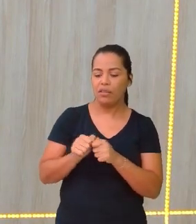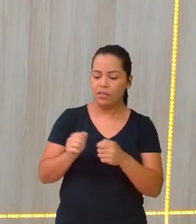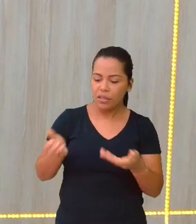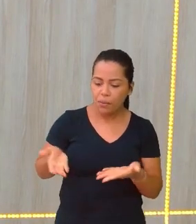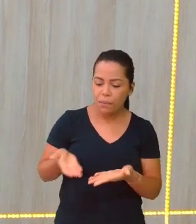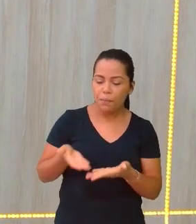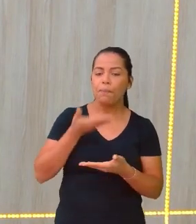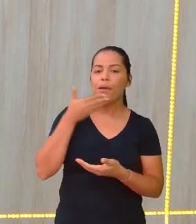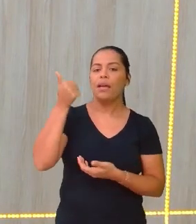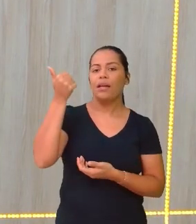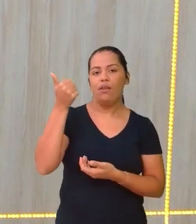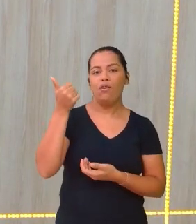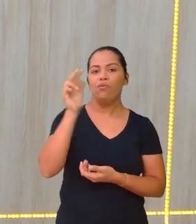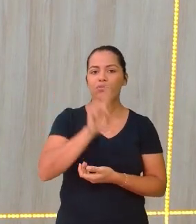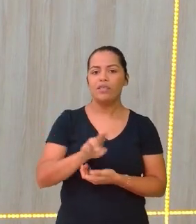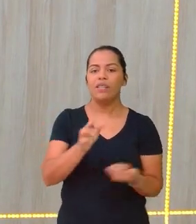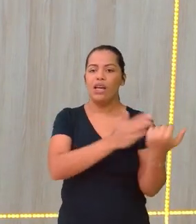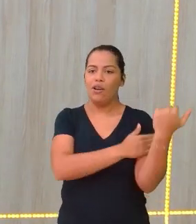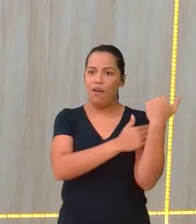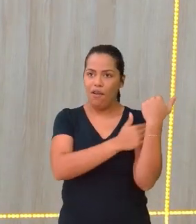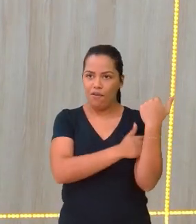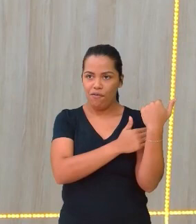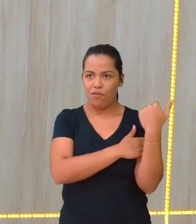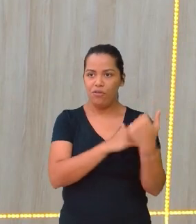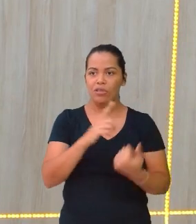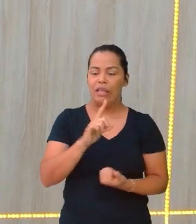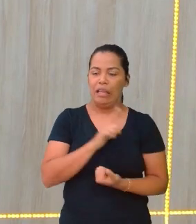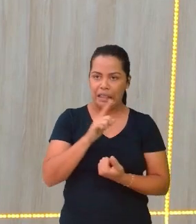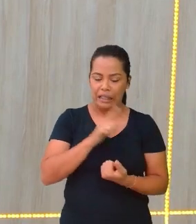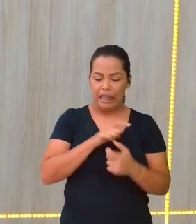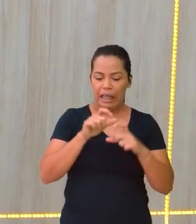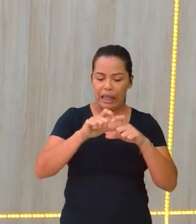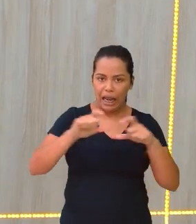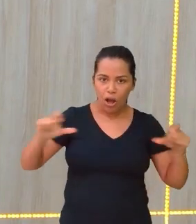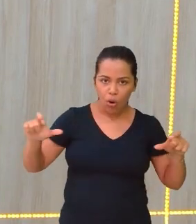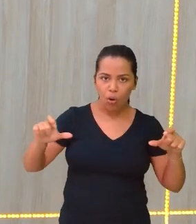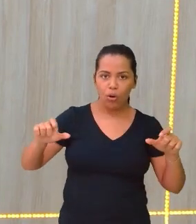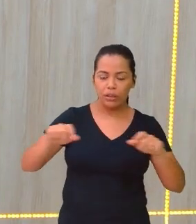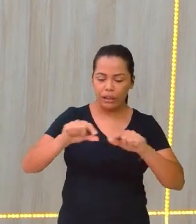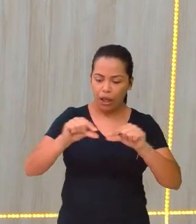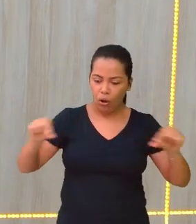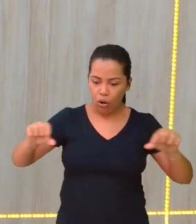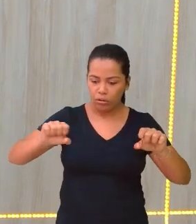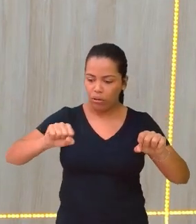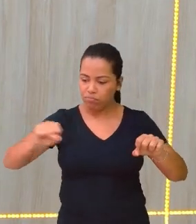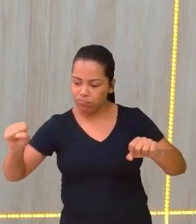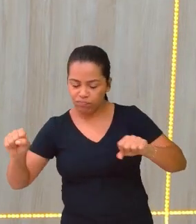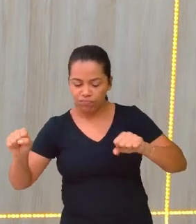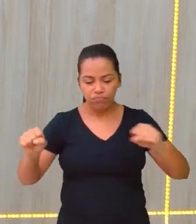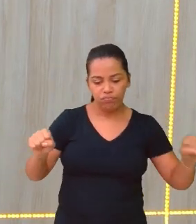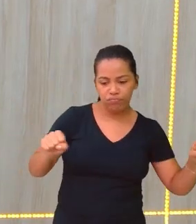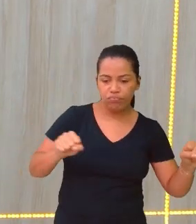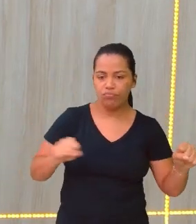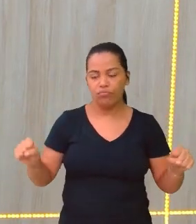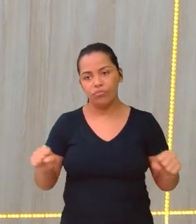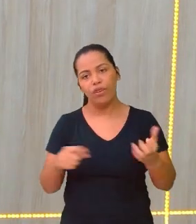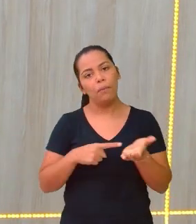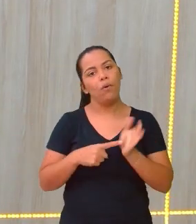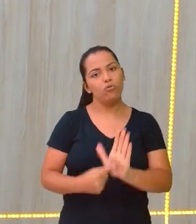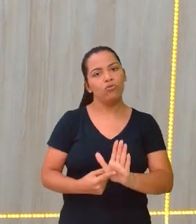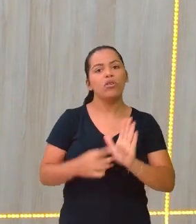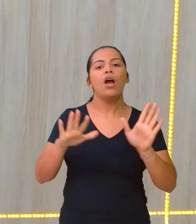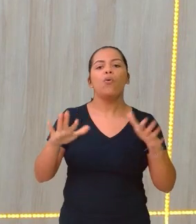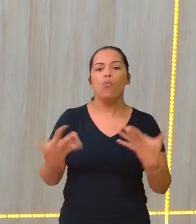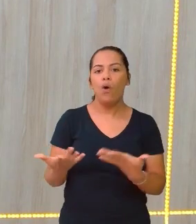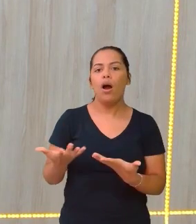força. Elas estão colocando uma força aí na corda e essa força é quem vai apresentar quem, qual